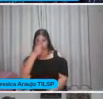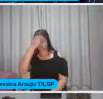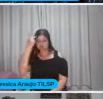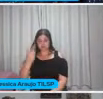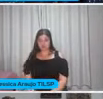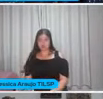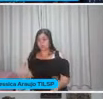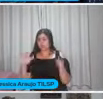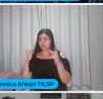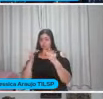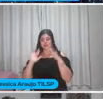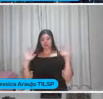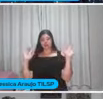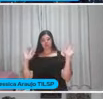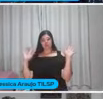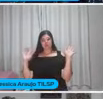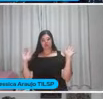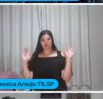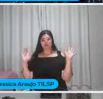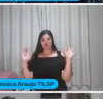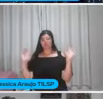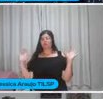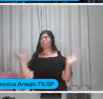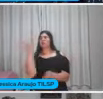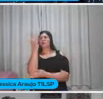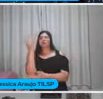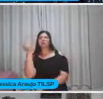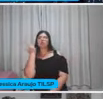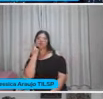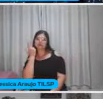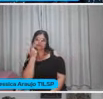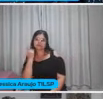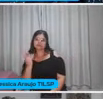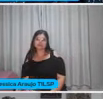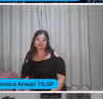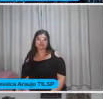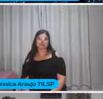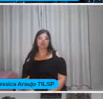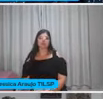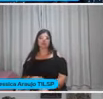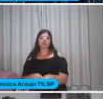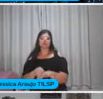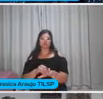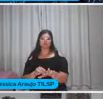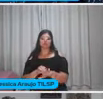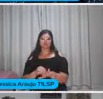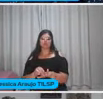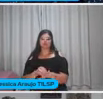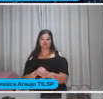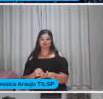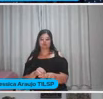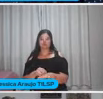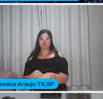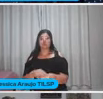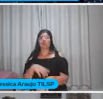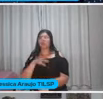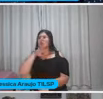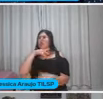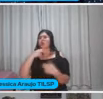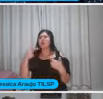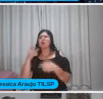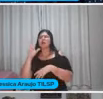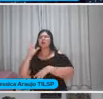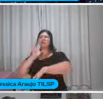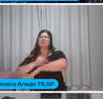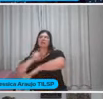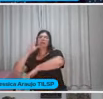desconectadas Do seu ambiente natural E aí Não estou falando Para ninguém criar Todo mundo vai ser bicho grilo Pegando uma